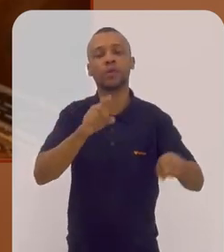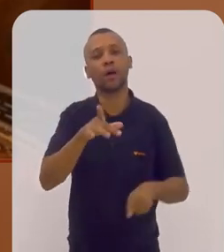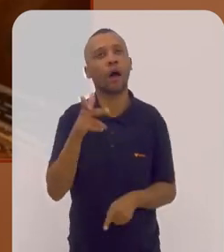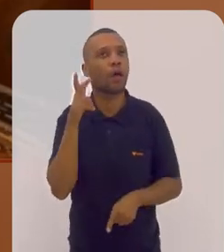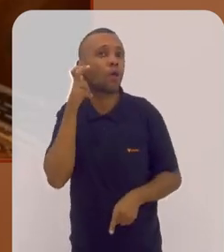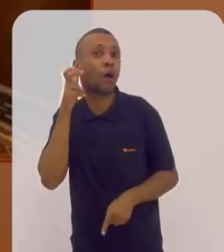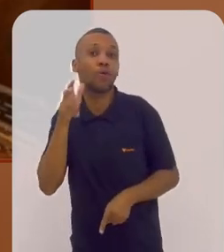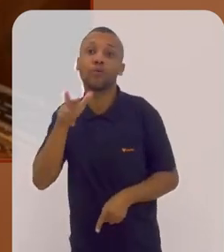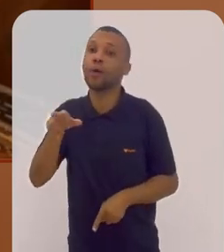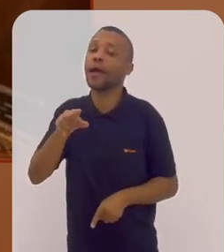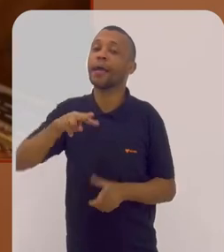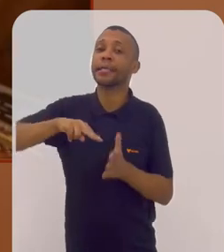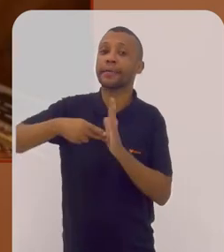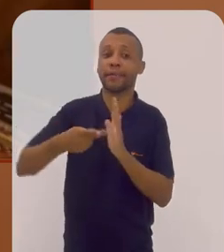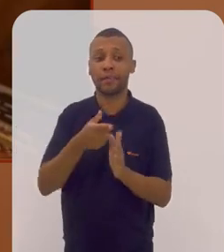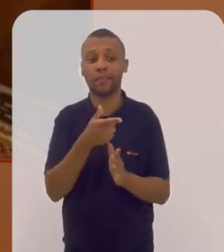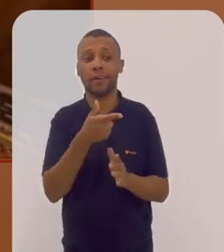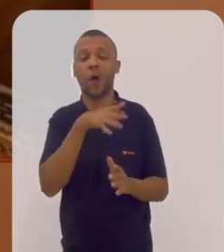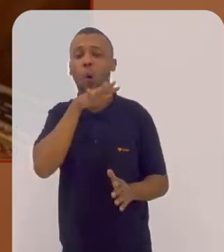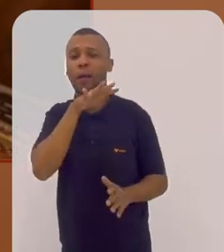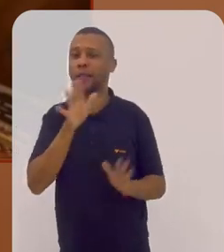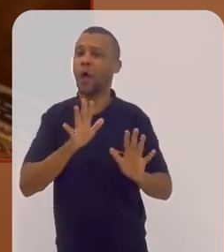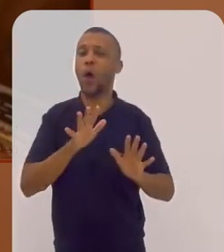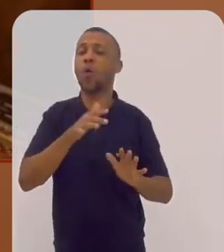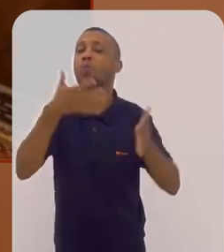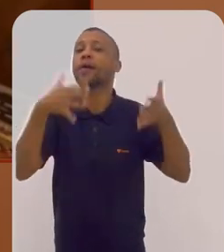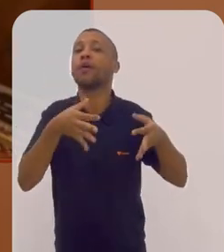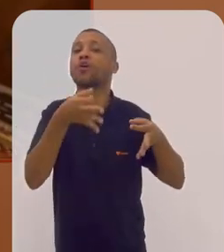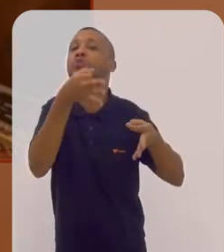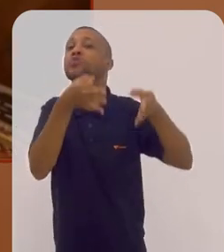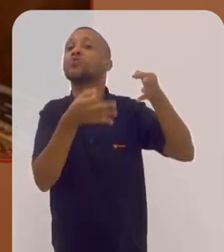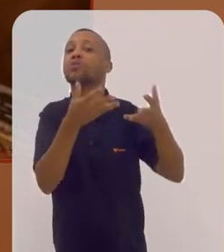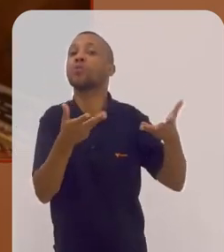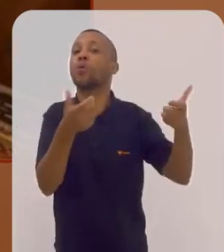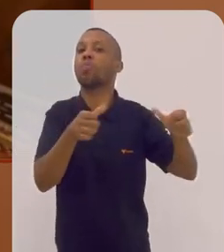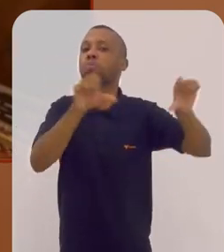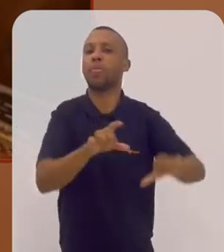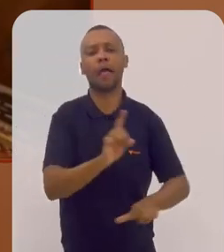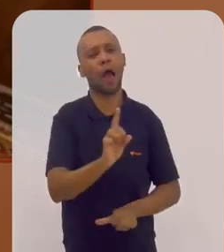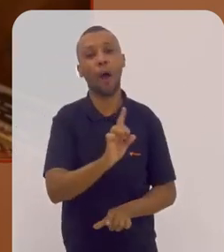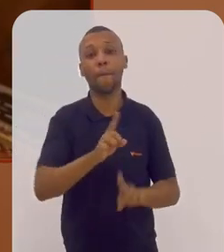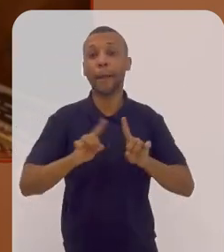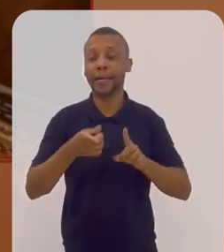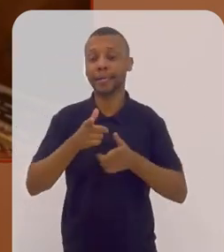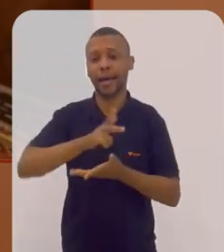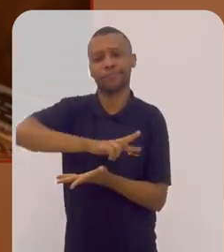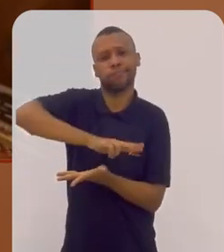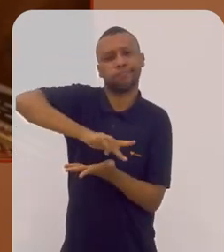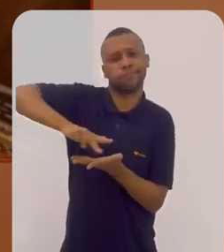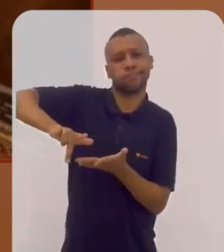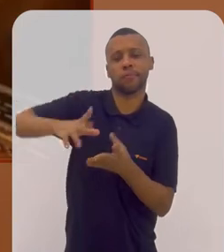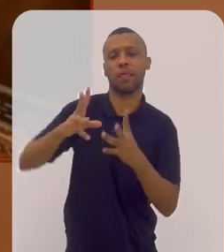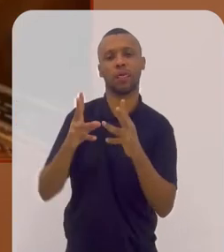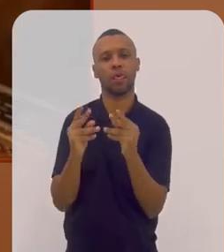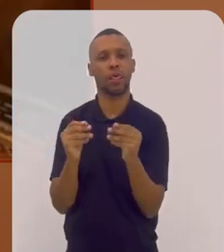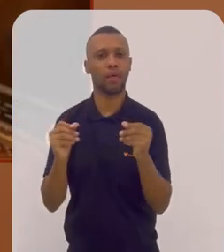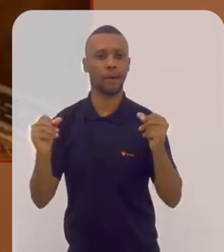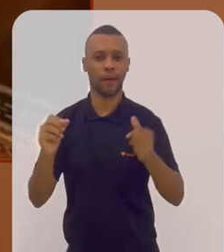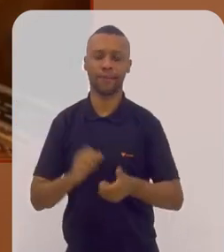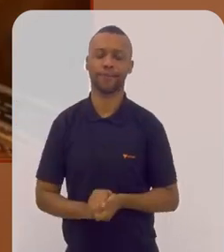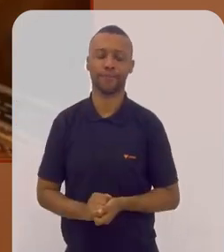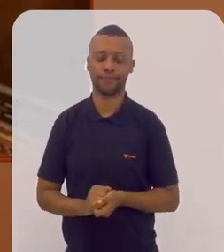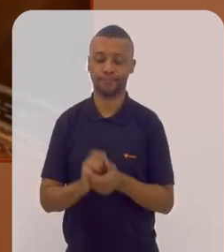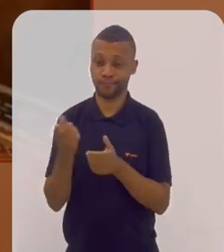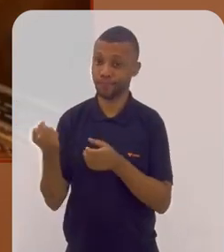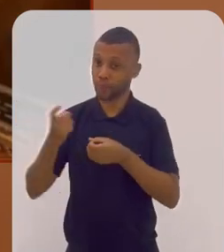aquilo. bom, não que aquilo seja ruim, sem nenhum julgamento de qualidade, mas a questão da diversidade se perde.